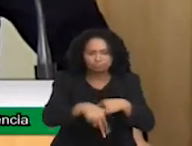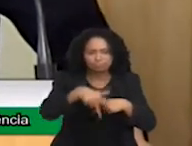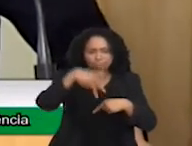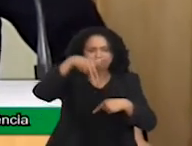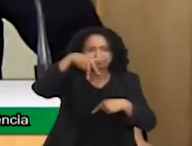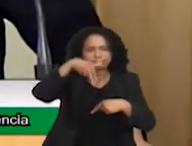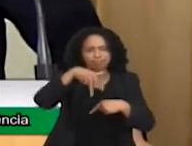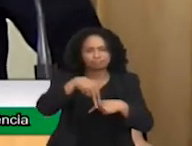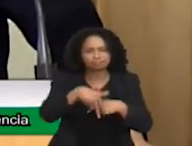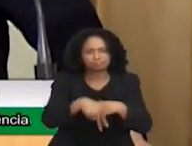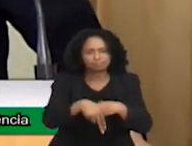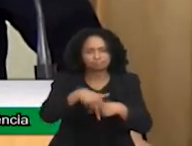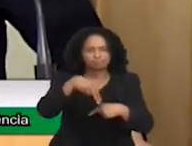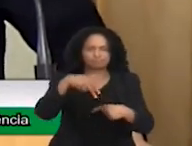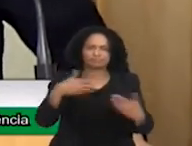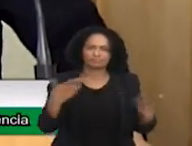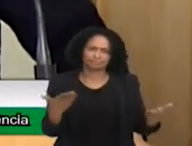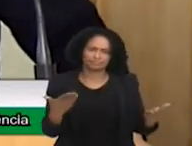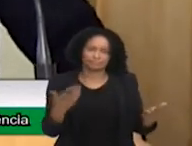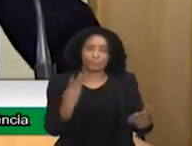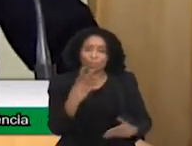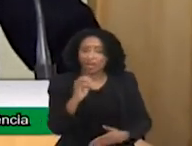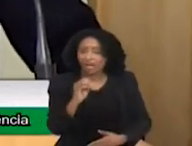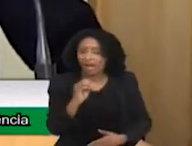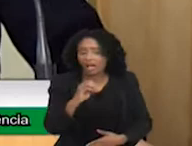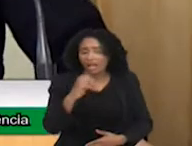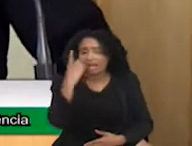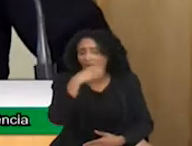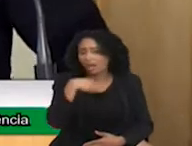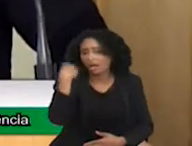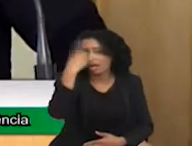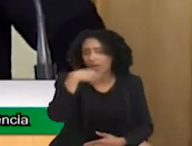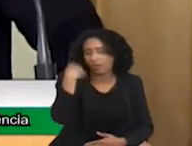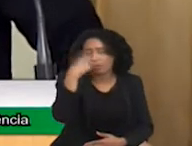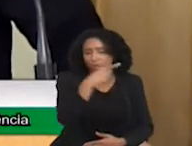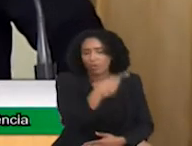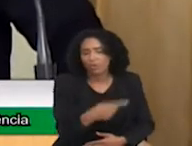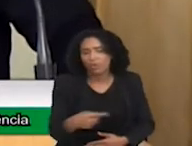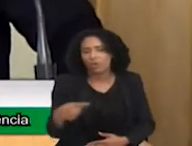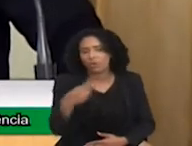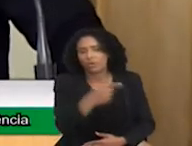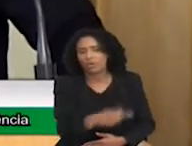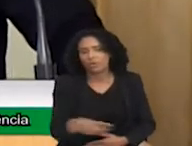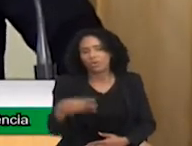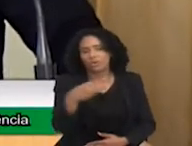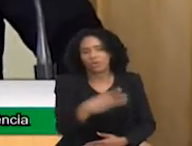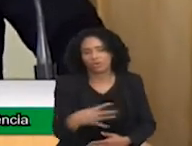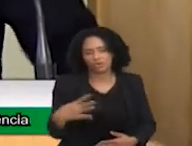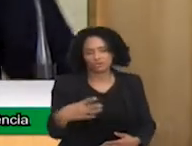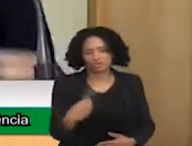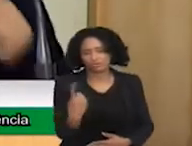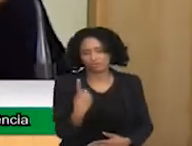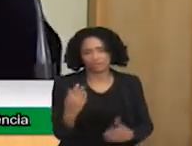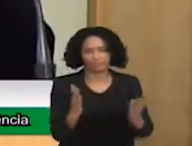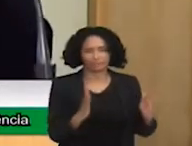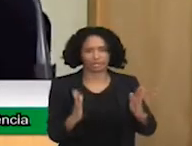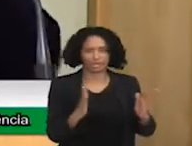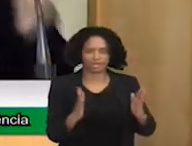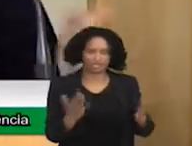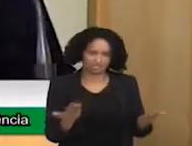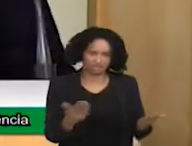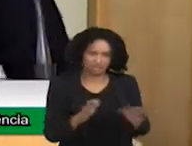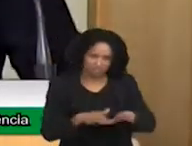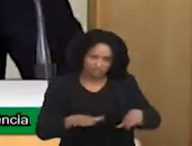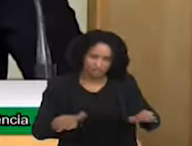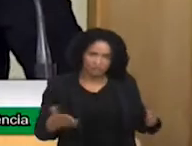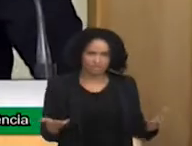40 horas semanais, na primeira parte da infância. Nos Estados Unidos, eles investem